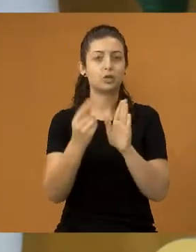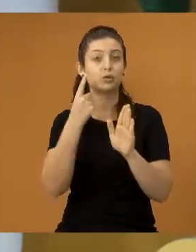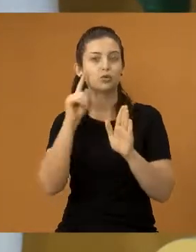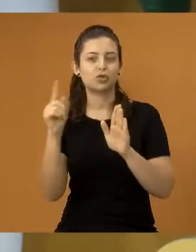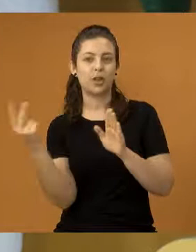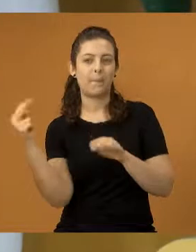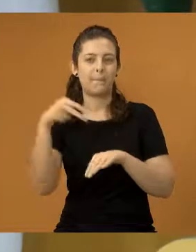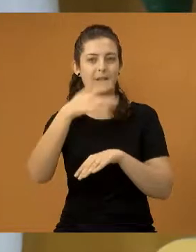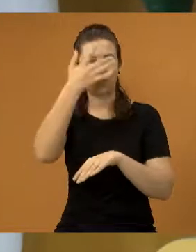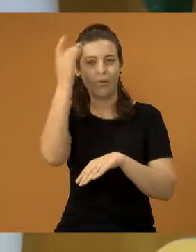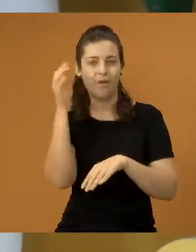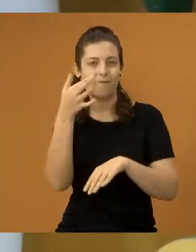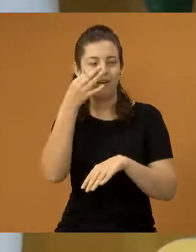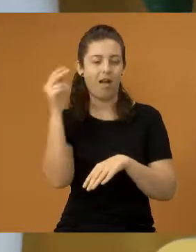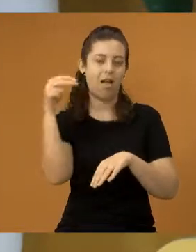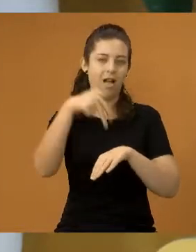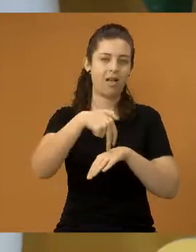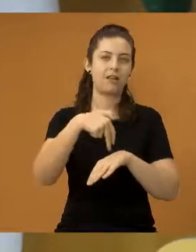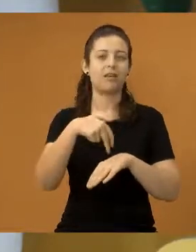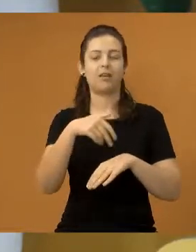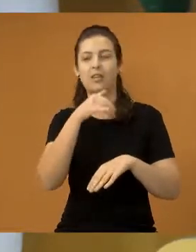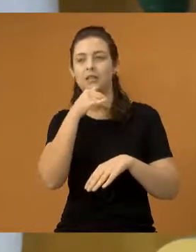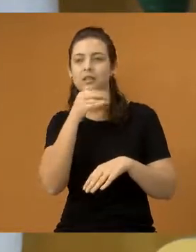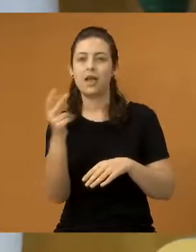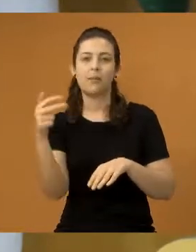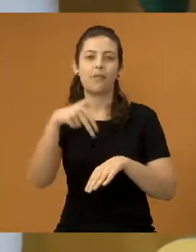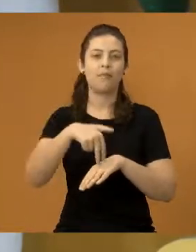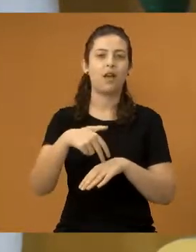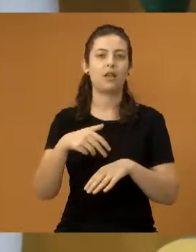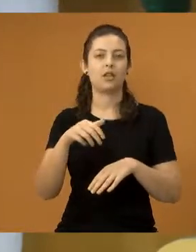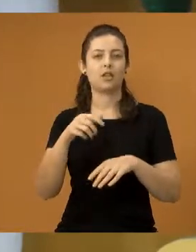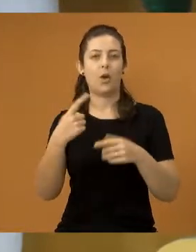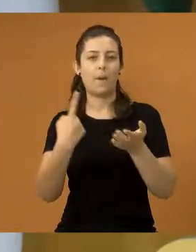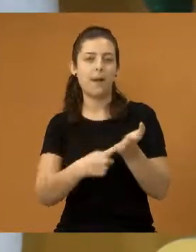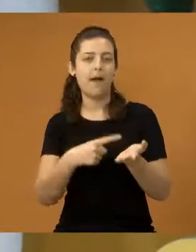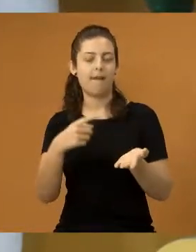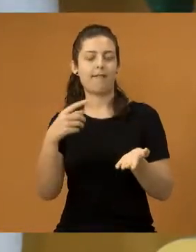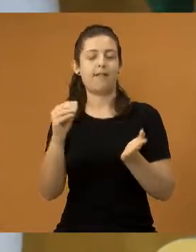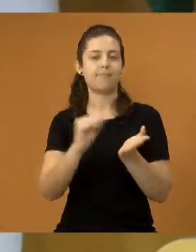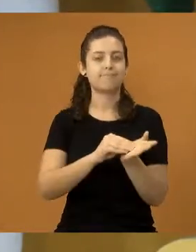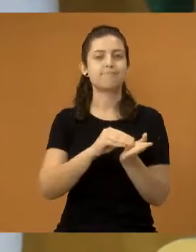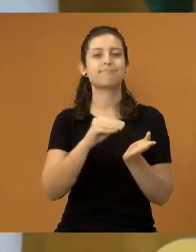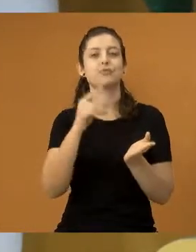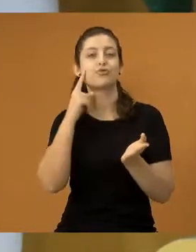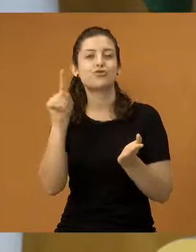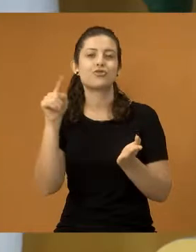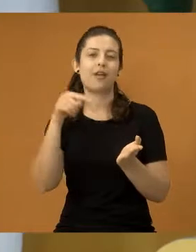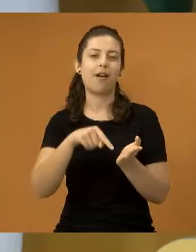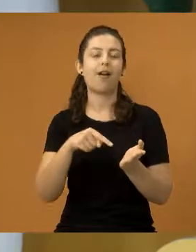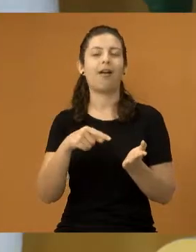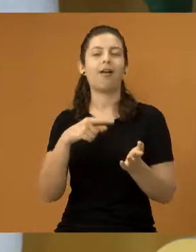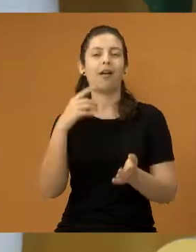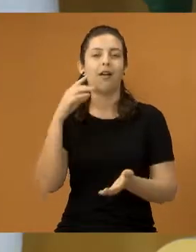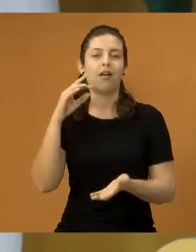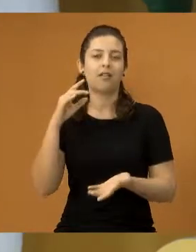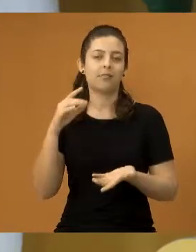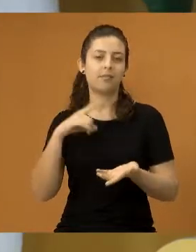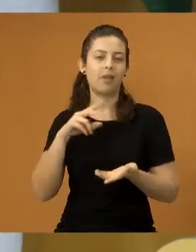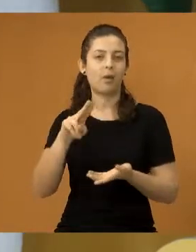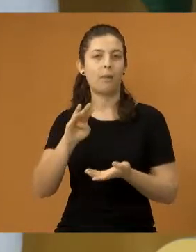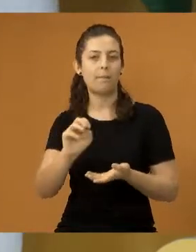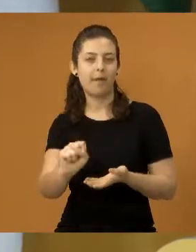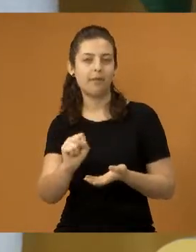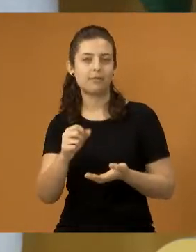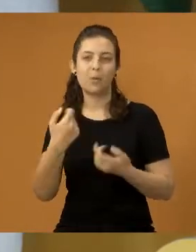dia para que aquela população que compareça à consulta, precisando da consulta naquele dia, seja atendida na UBS